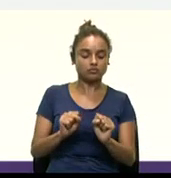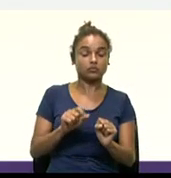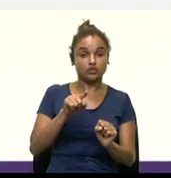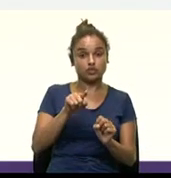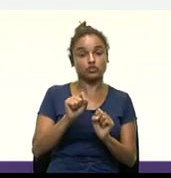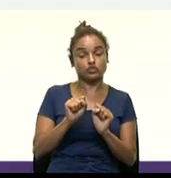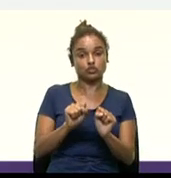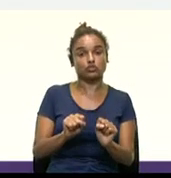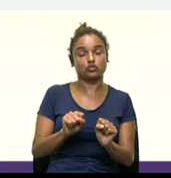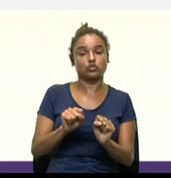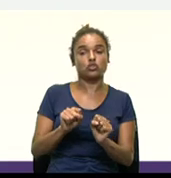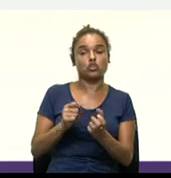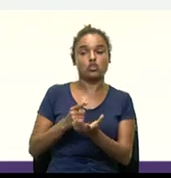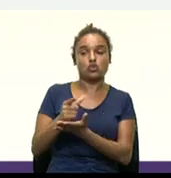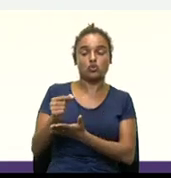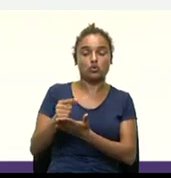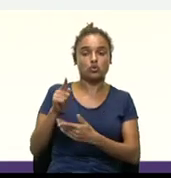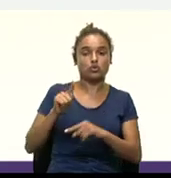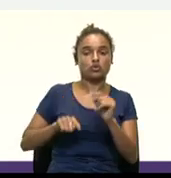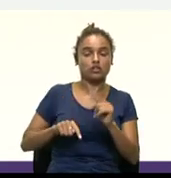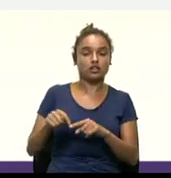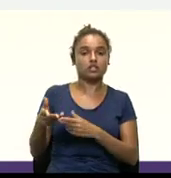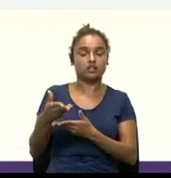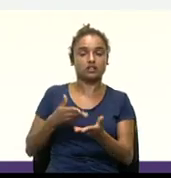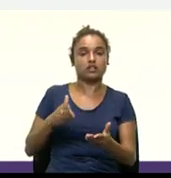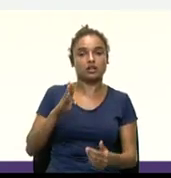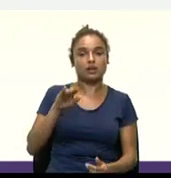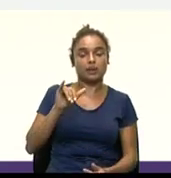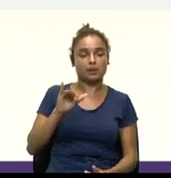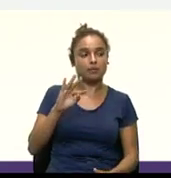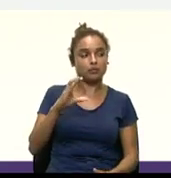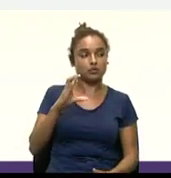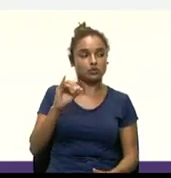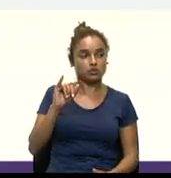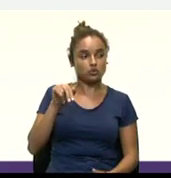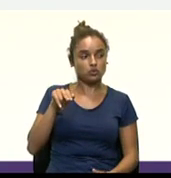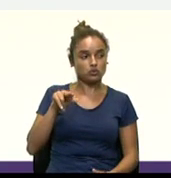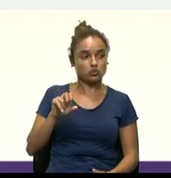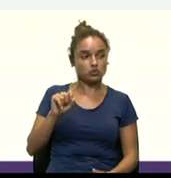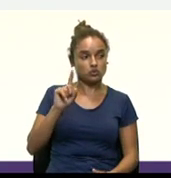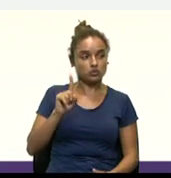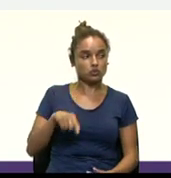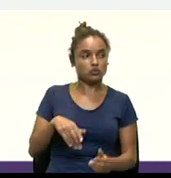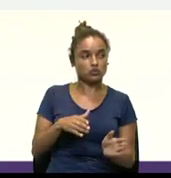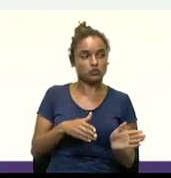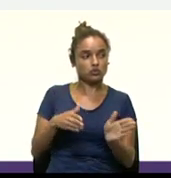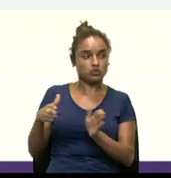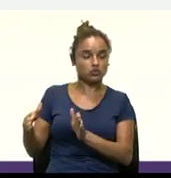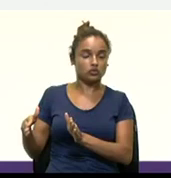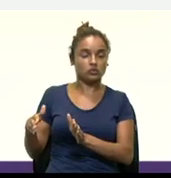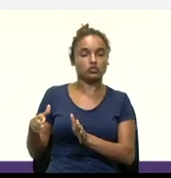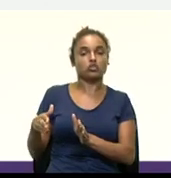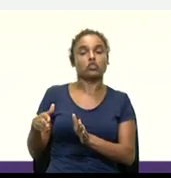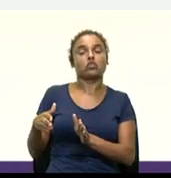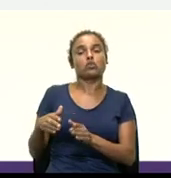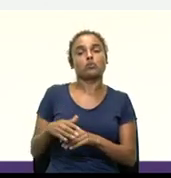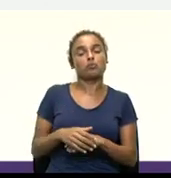então, adquirir através das casas de câmbio. E quarto